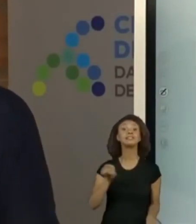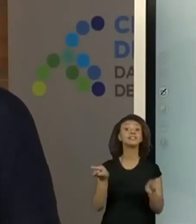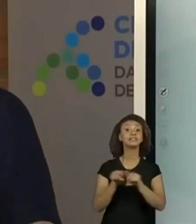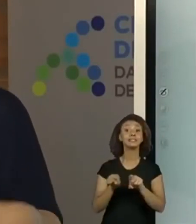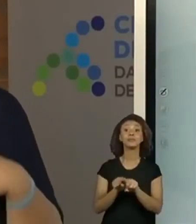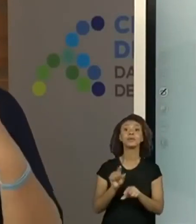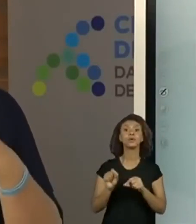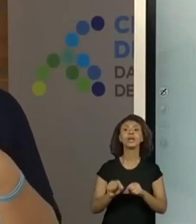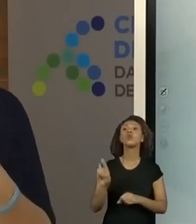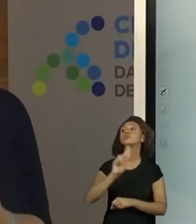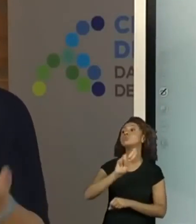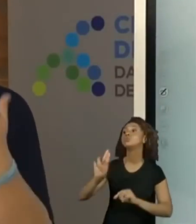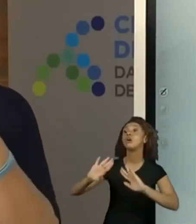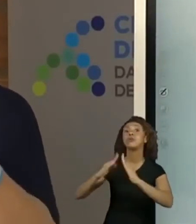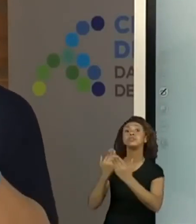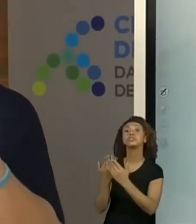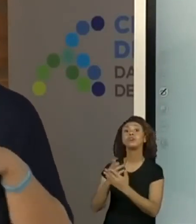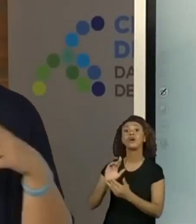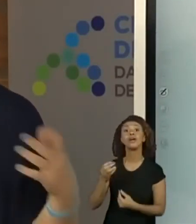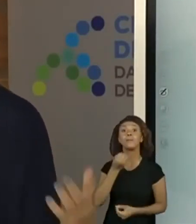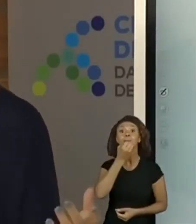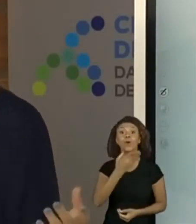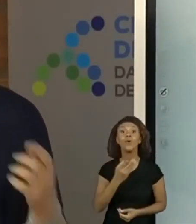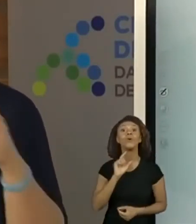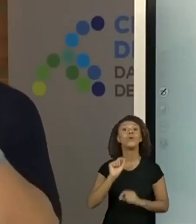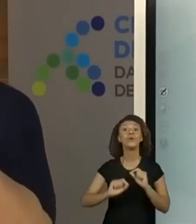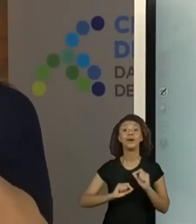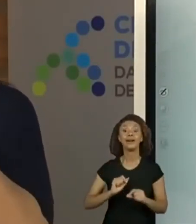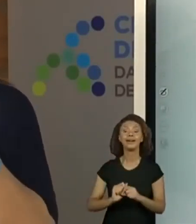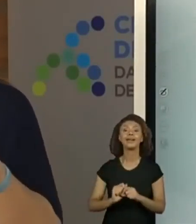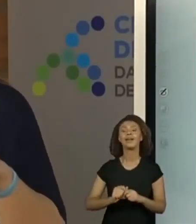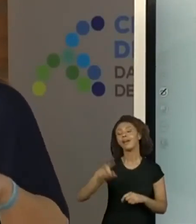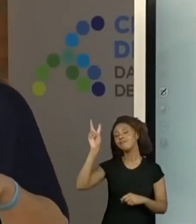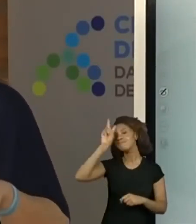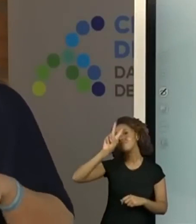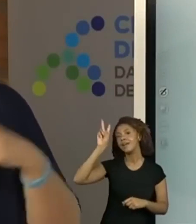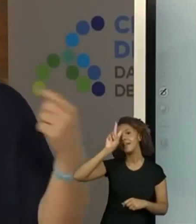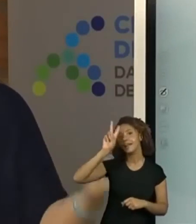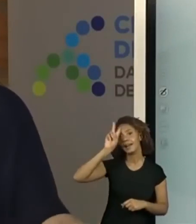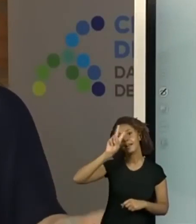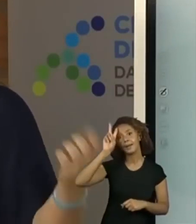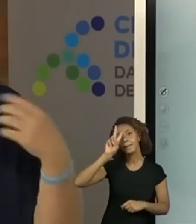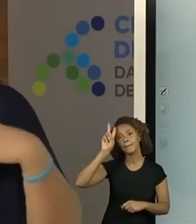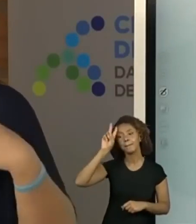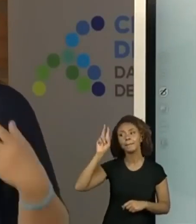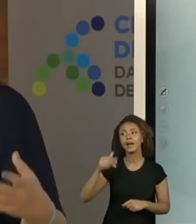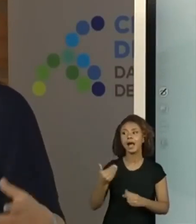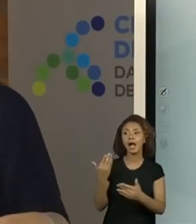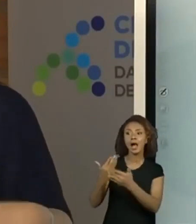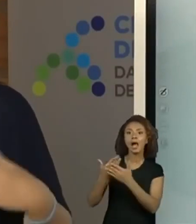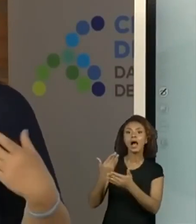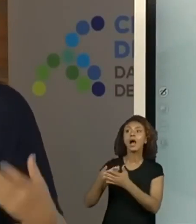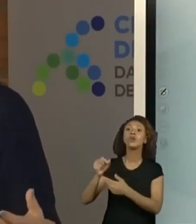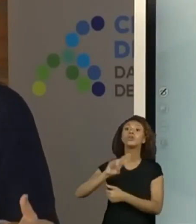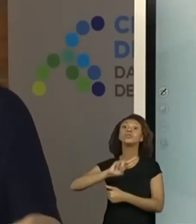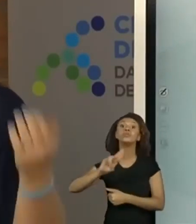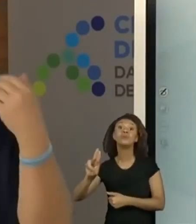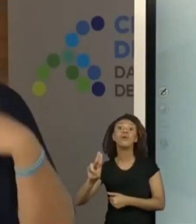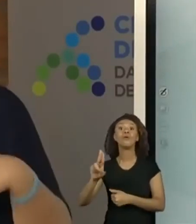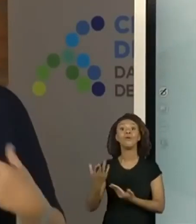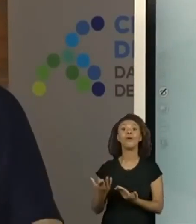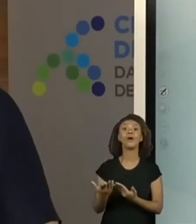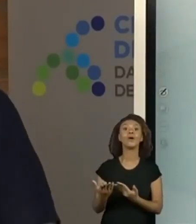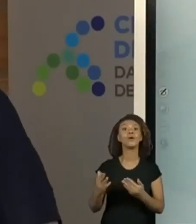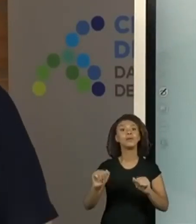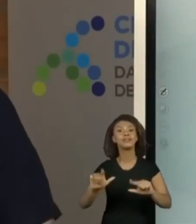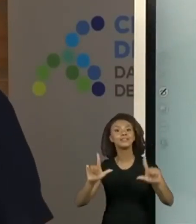Põe o nome da escola, porque é importante. Aí a gente revisita na atividade. Às vezes a gente não consegue na aula, mas na próxima a gente consegue dar essa contribuição,